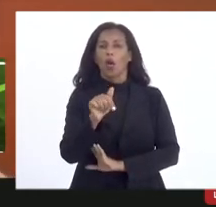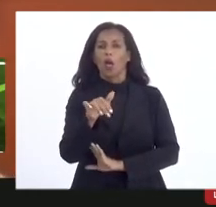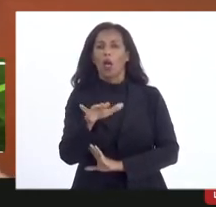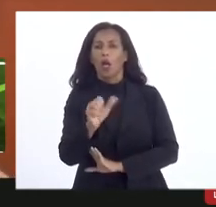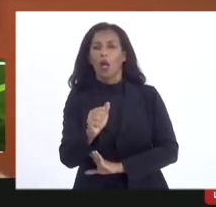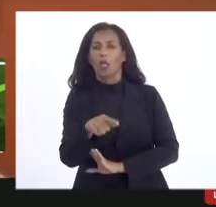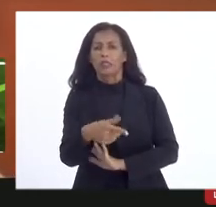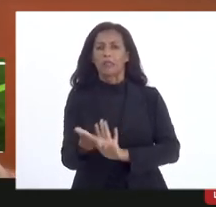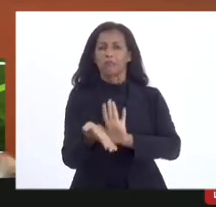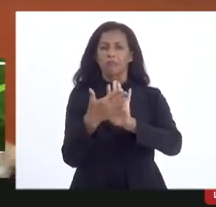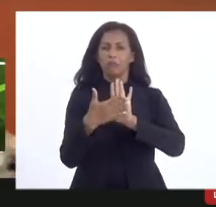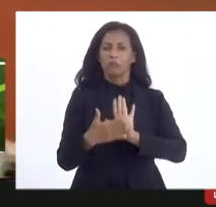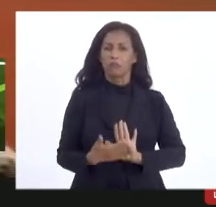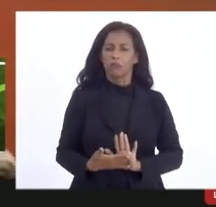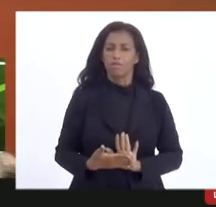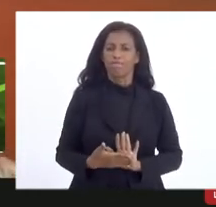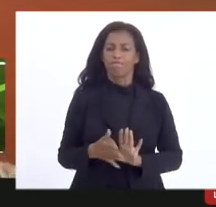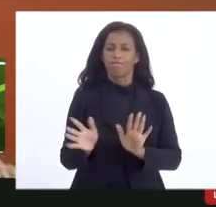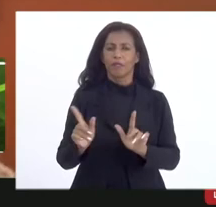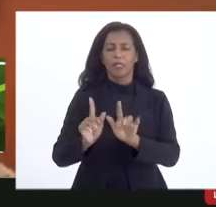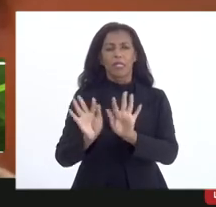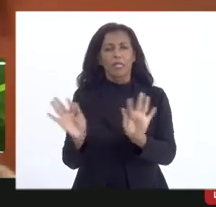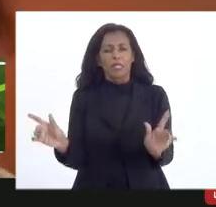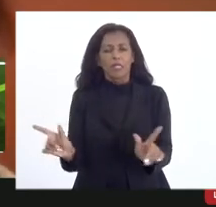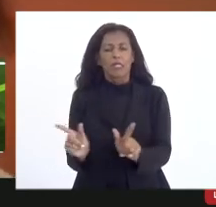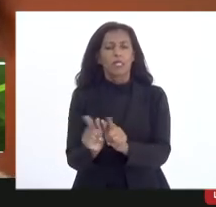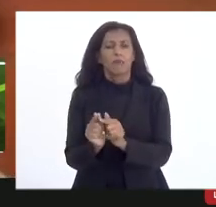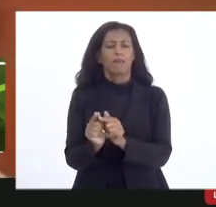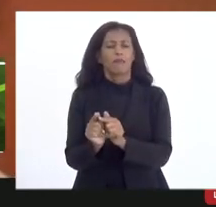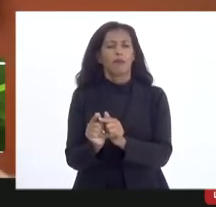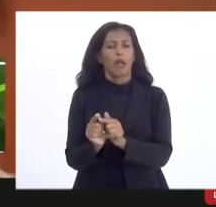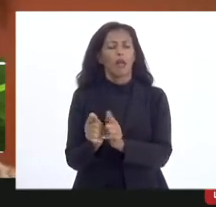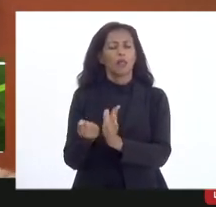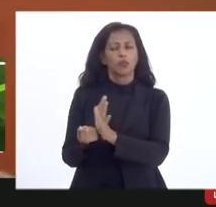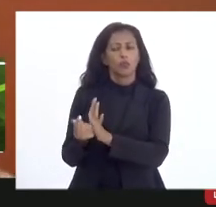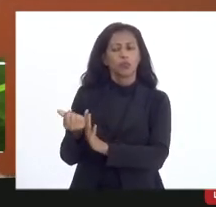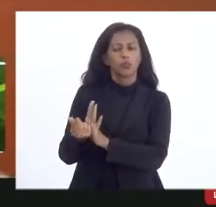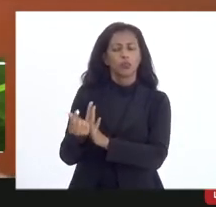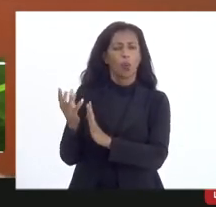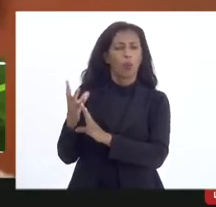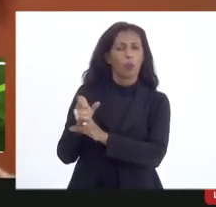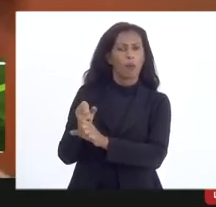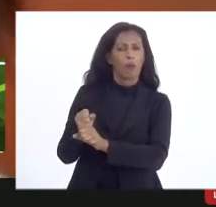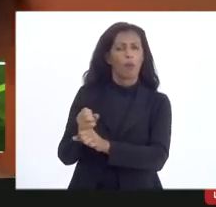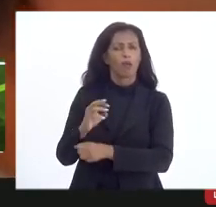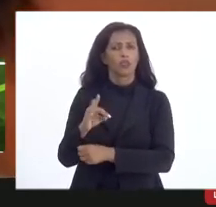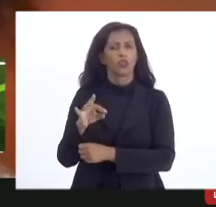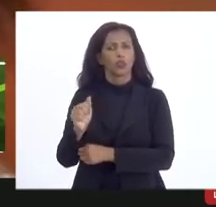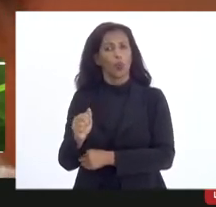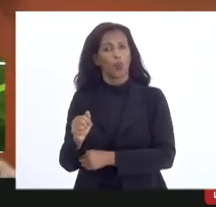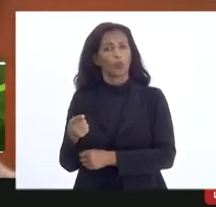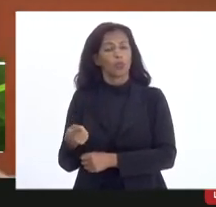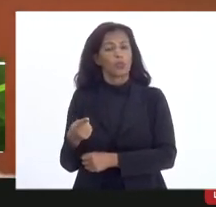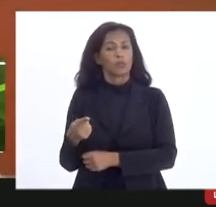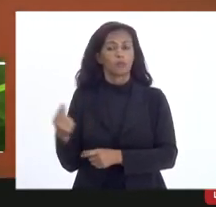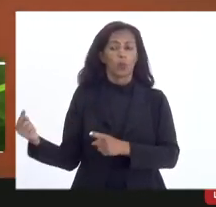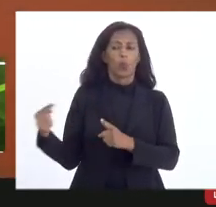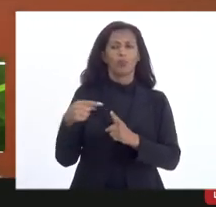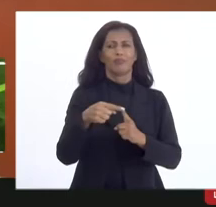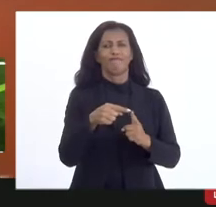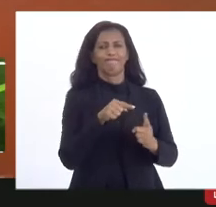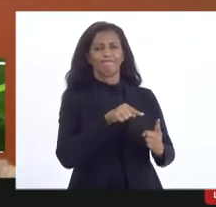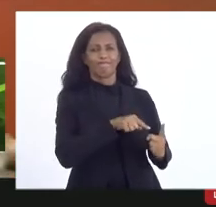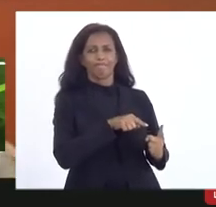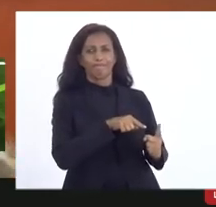proposta simplificada de prestação de contas e mais do que simplificada a prestação de contas pelo objeto